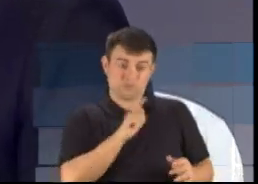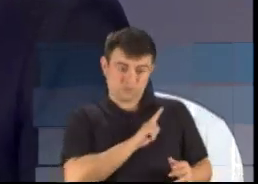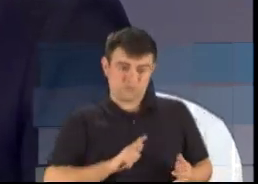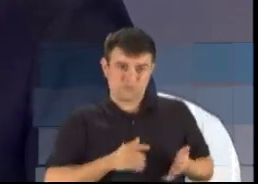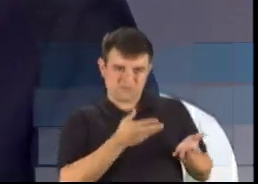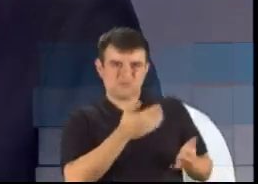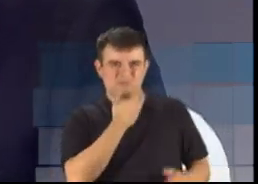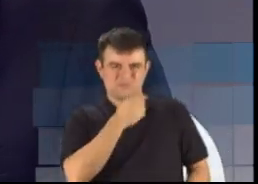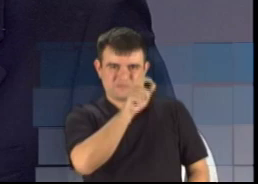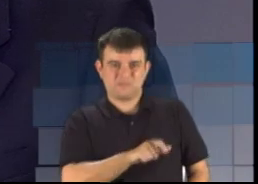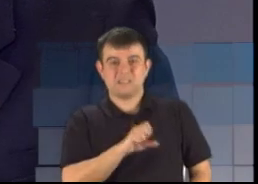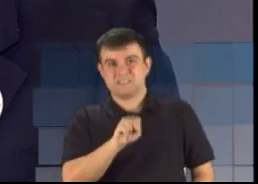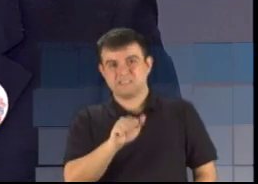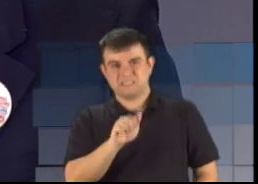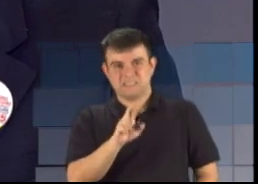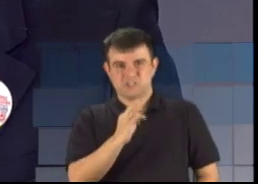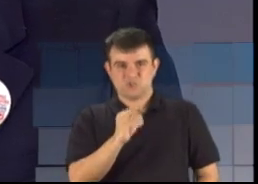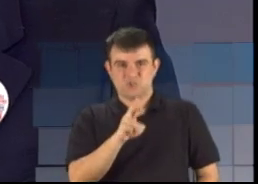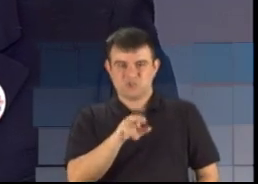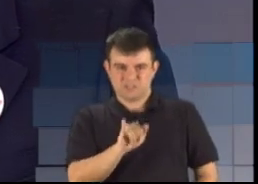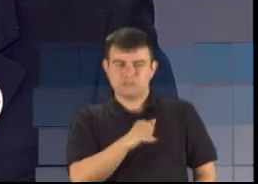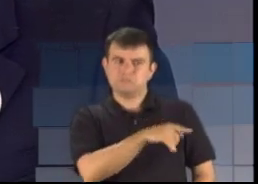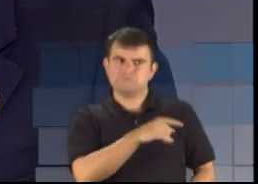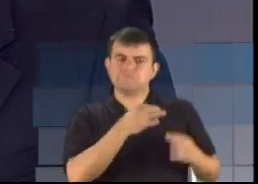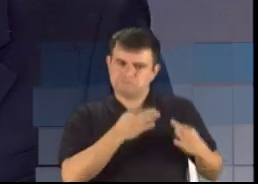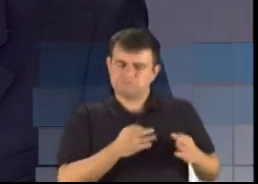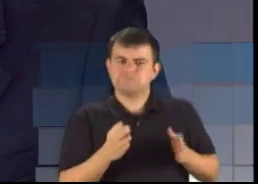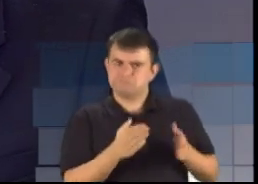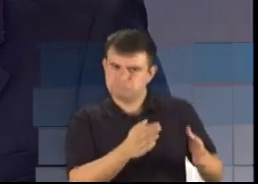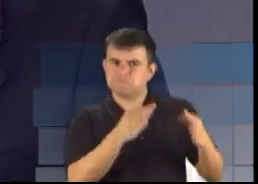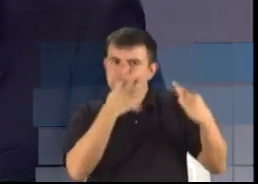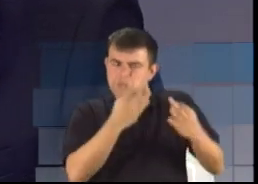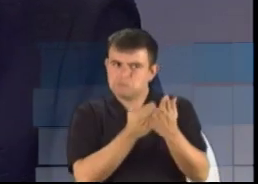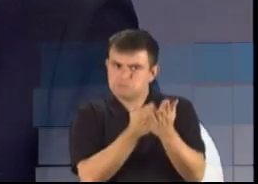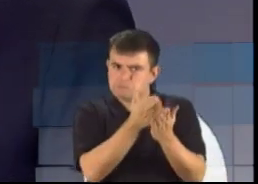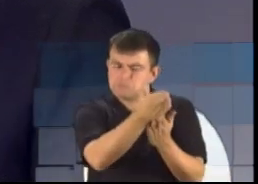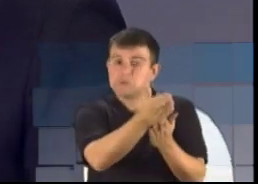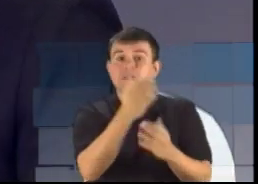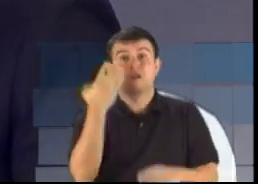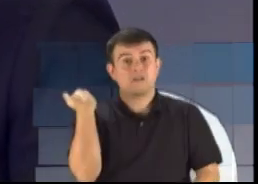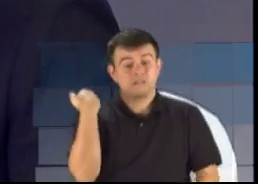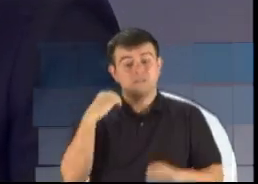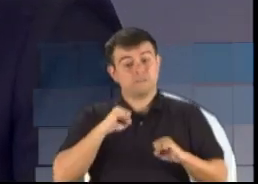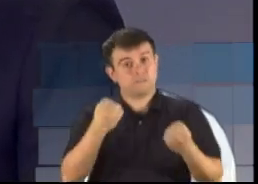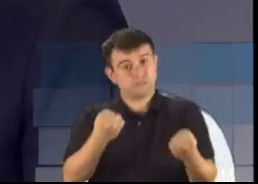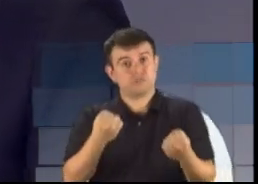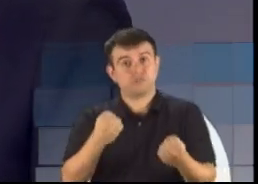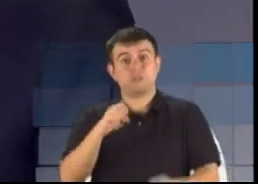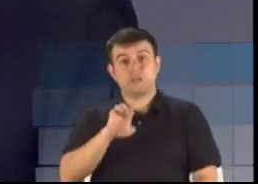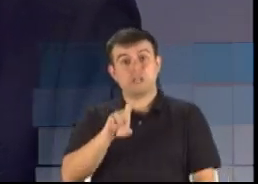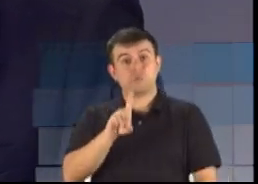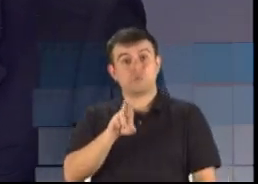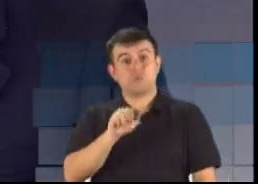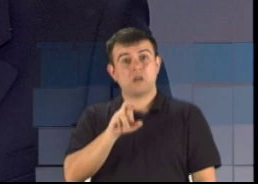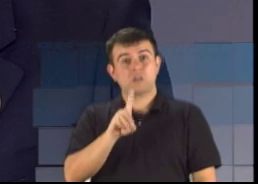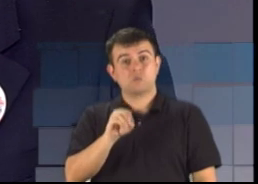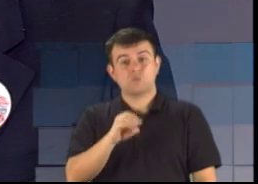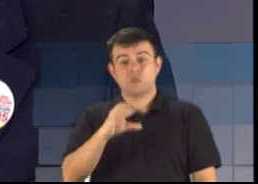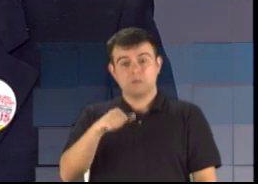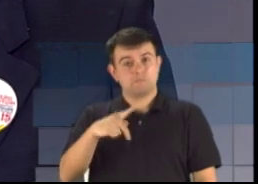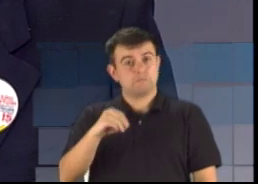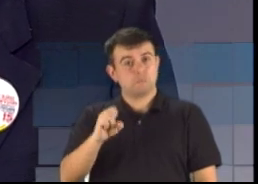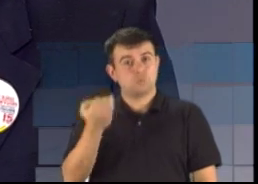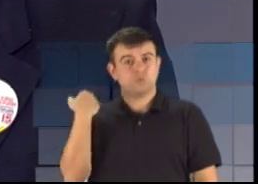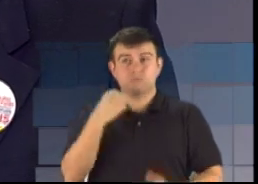ele foi muito claro dentro da sua proposta. Ele defendia a candidatura do Eduardo Campos, embora o PMDB